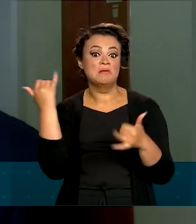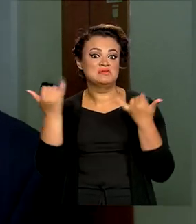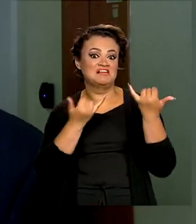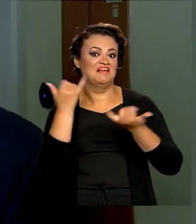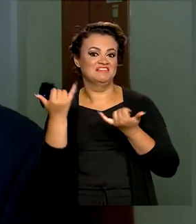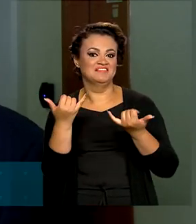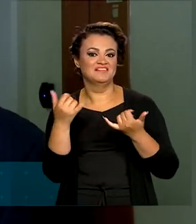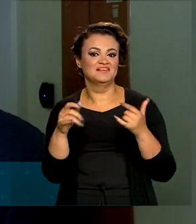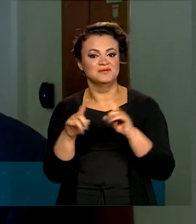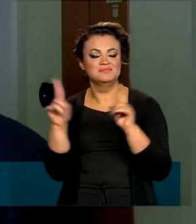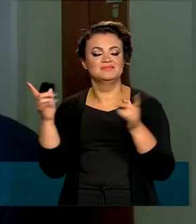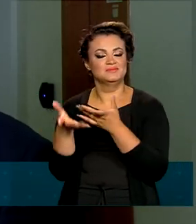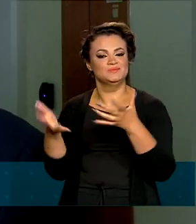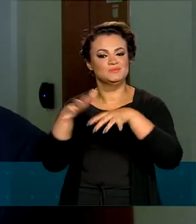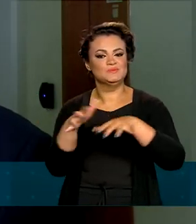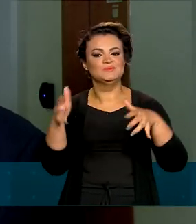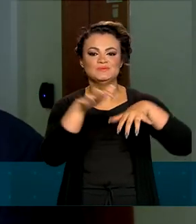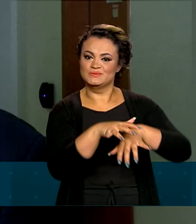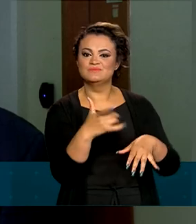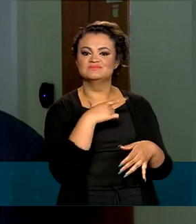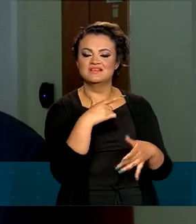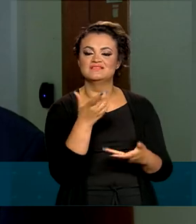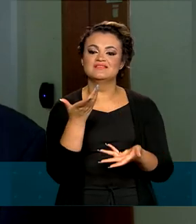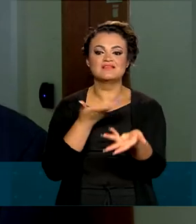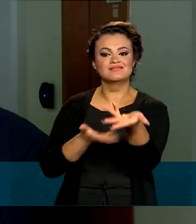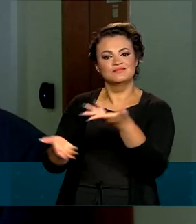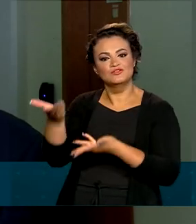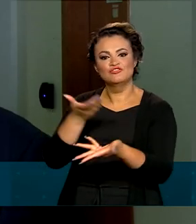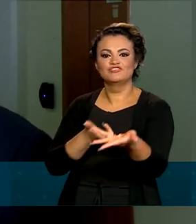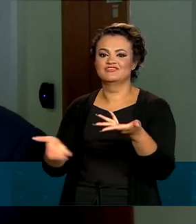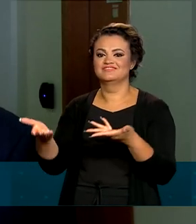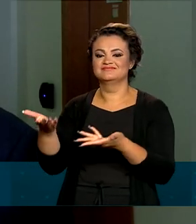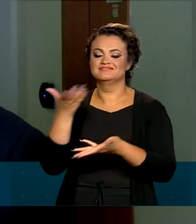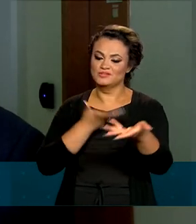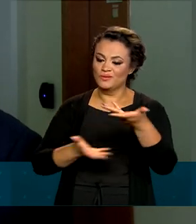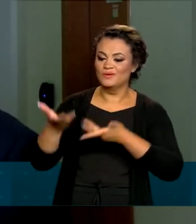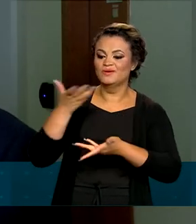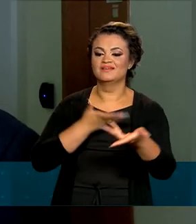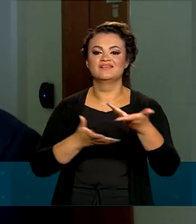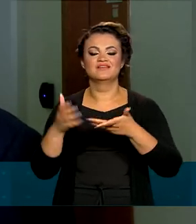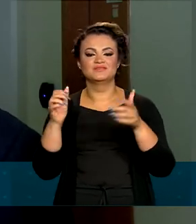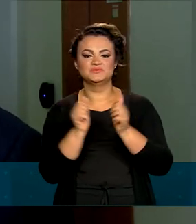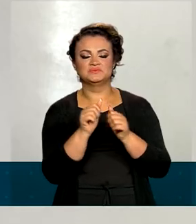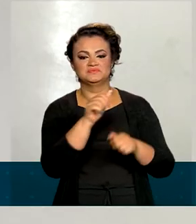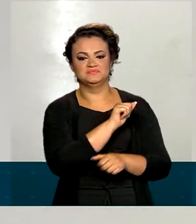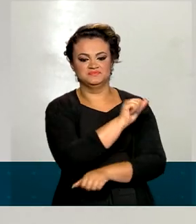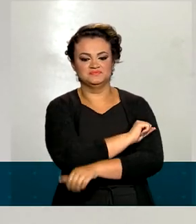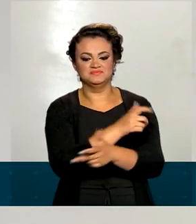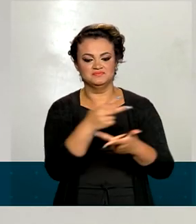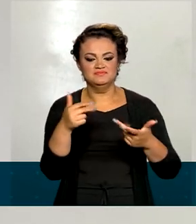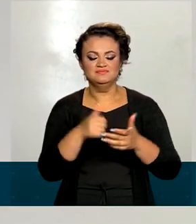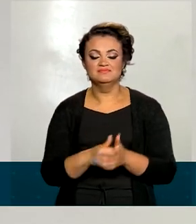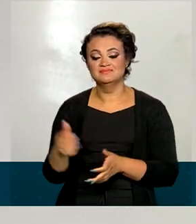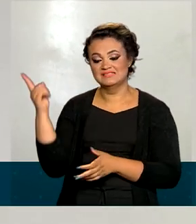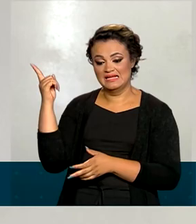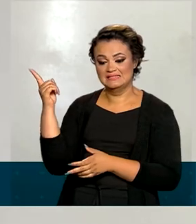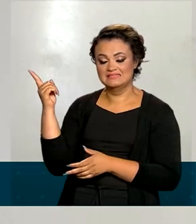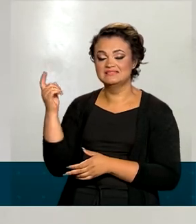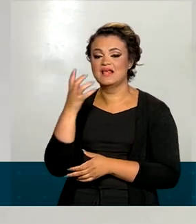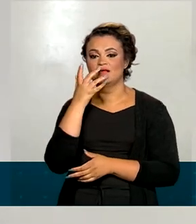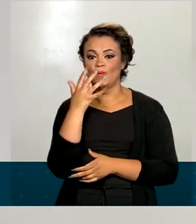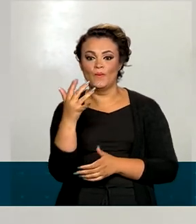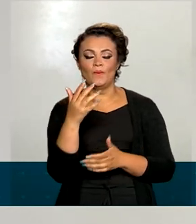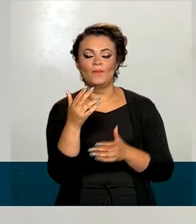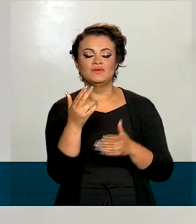que faz essa inclusão e que tem essa troca junto com todos os outros estudantes. A nova versão tem cores